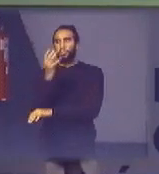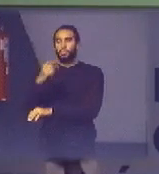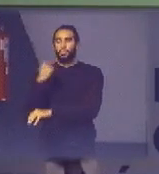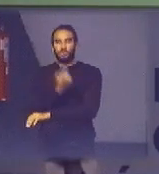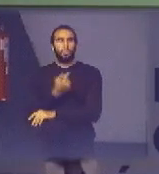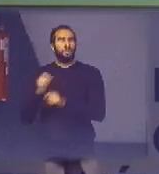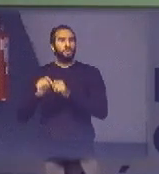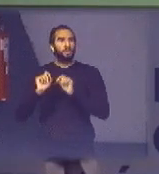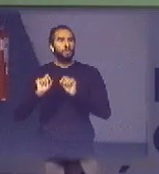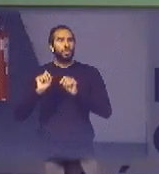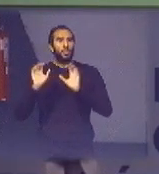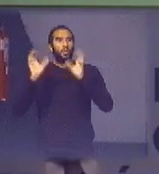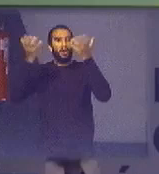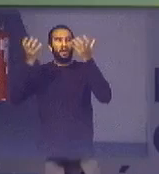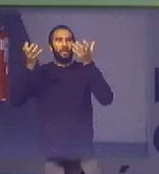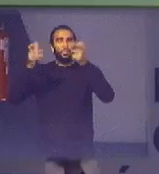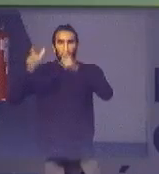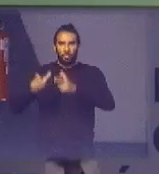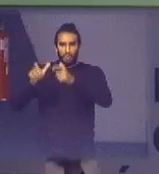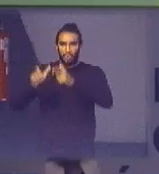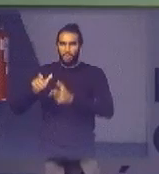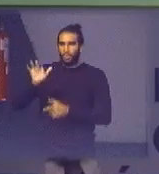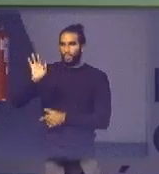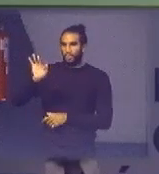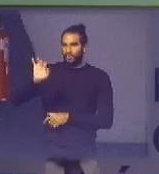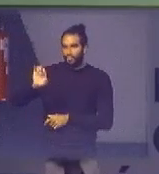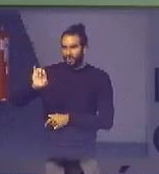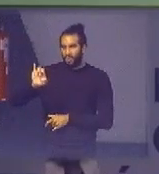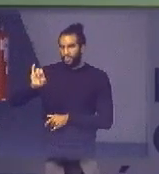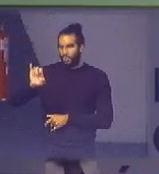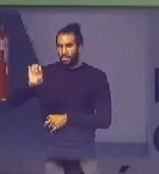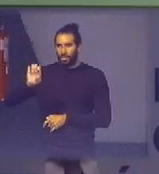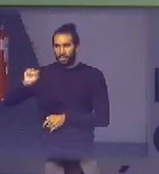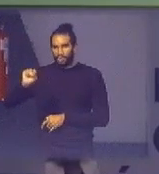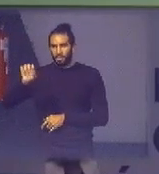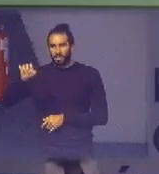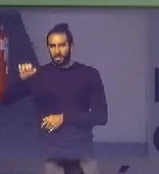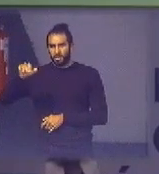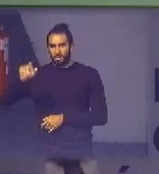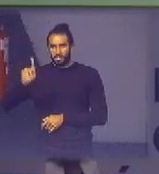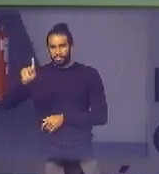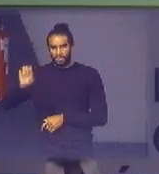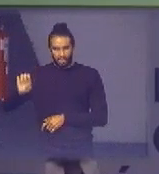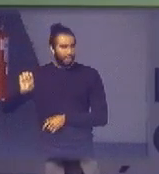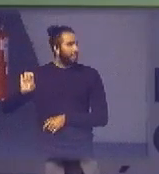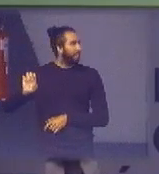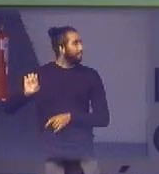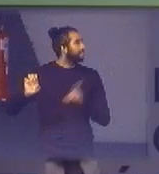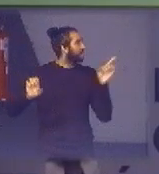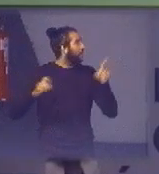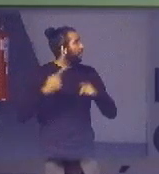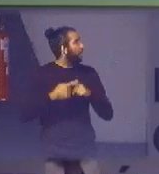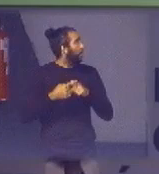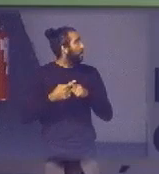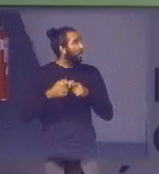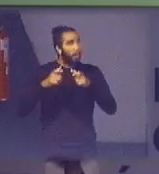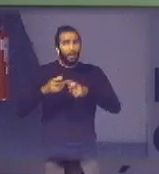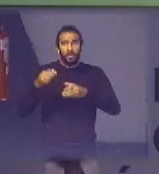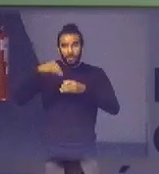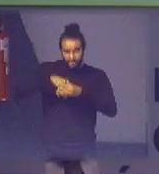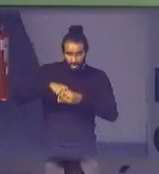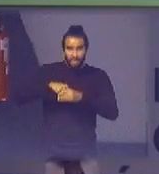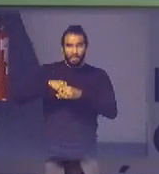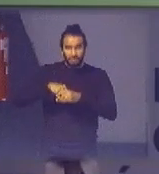fizemos um evento em frente a Fiesp já que a grinha eletro fica sediada dentro do prédio da Fiesp